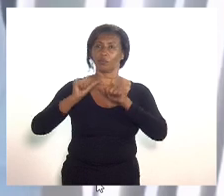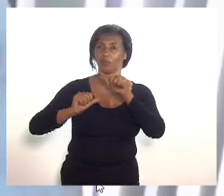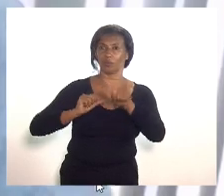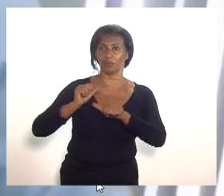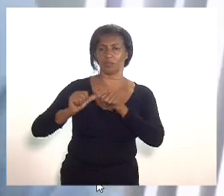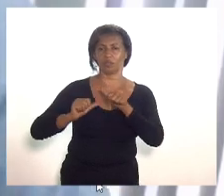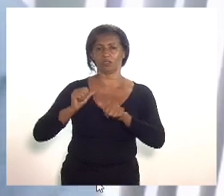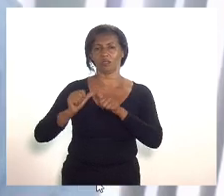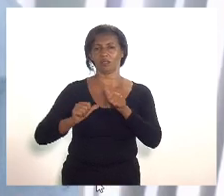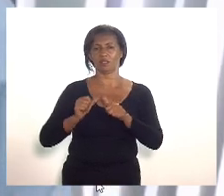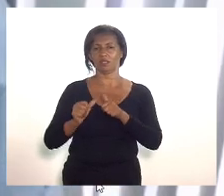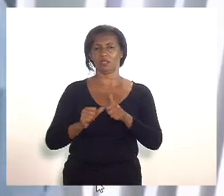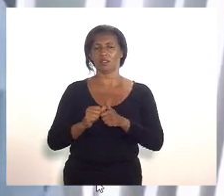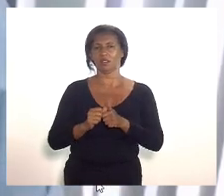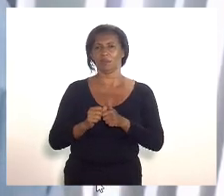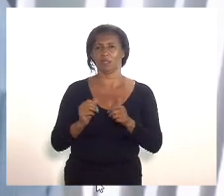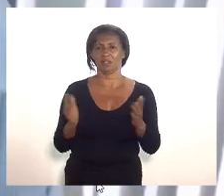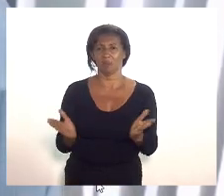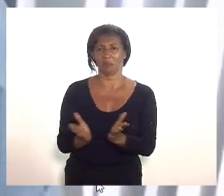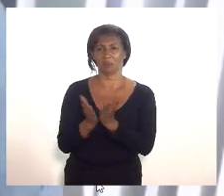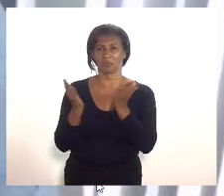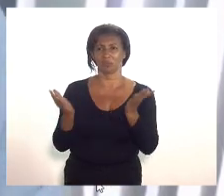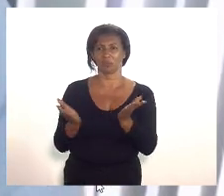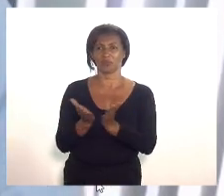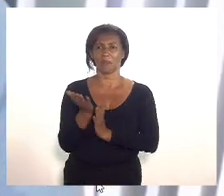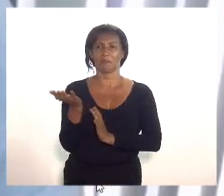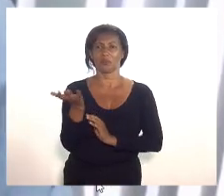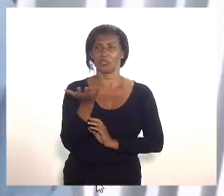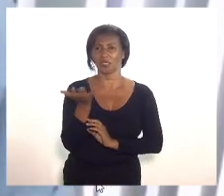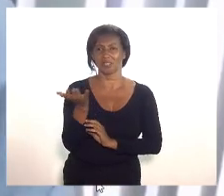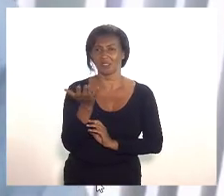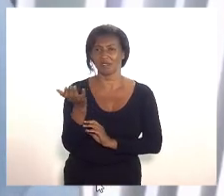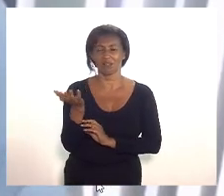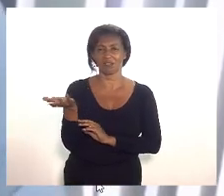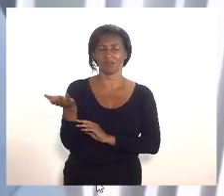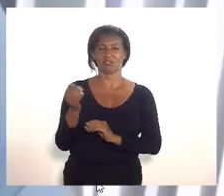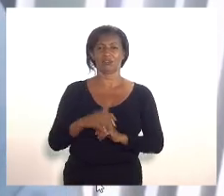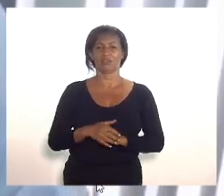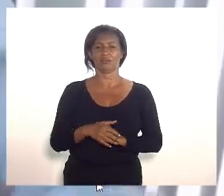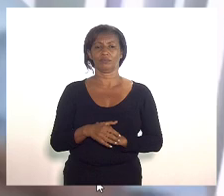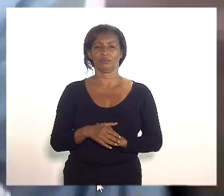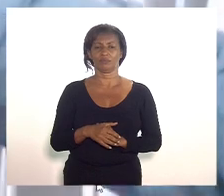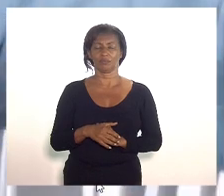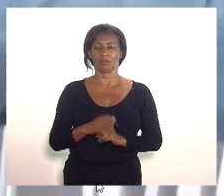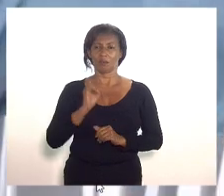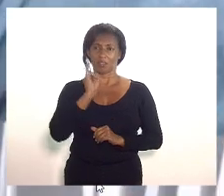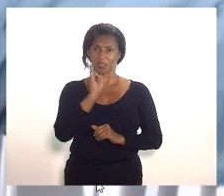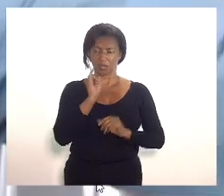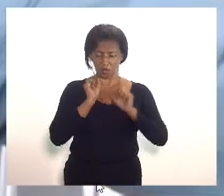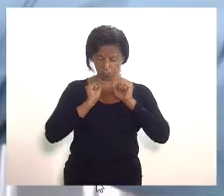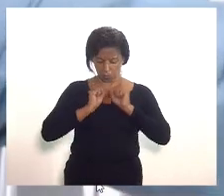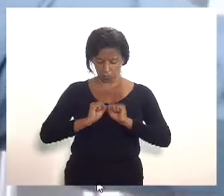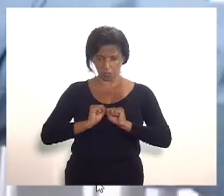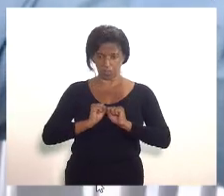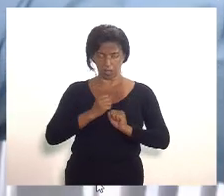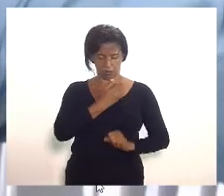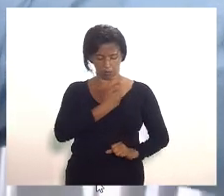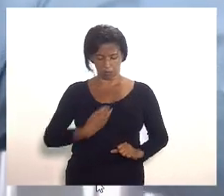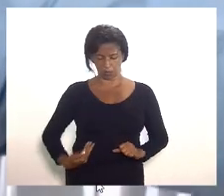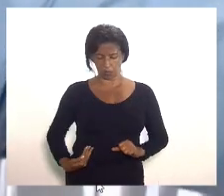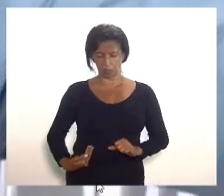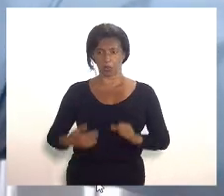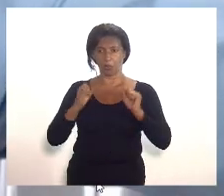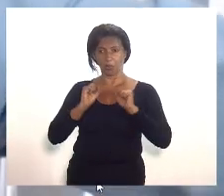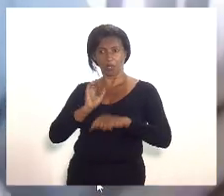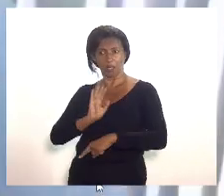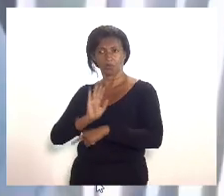é de mitigação que a gente está falando que os danos são muito elevados mas ainda assim se o poder público puder por um lado aplacar a